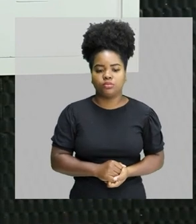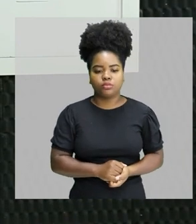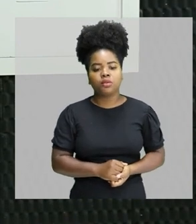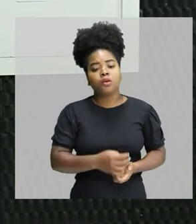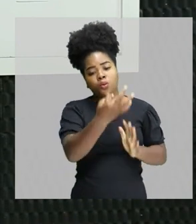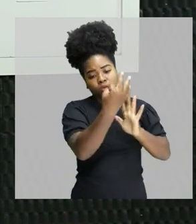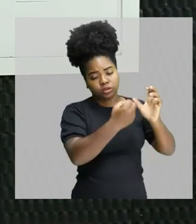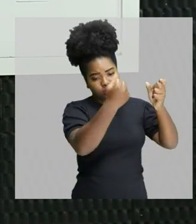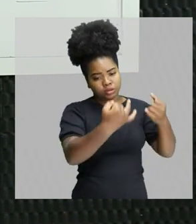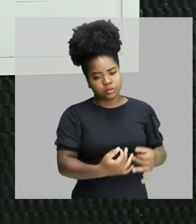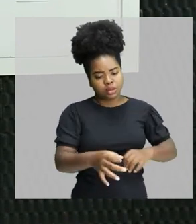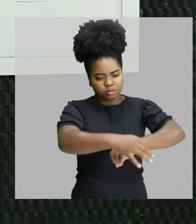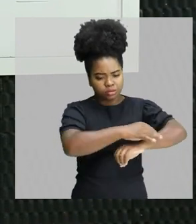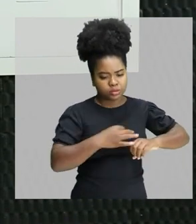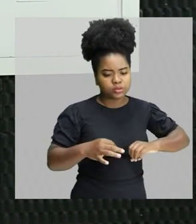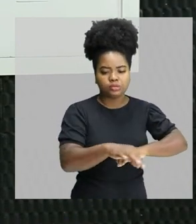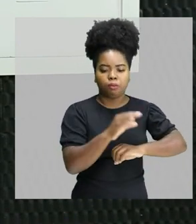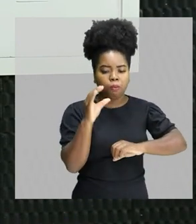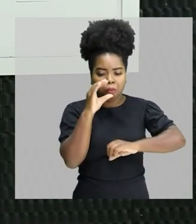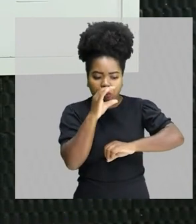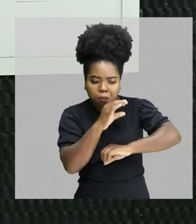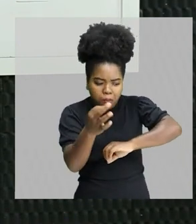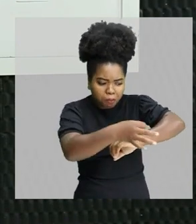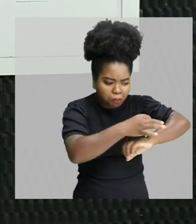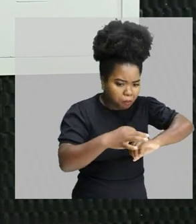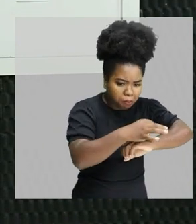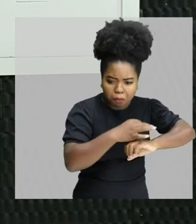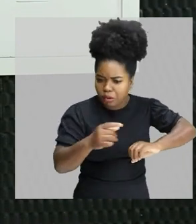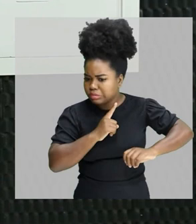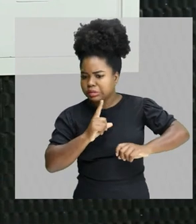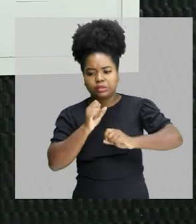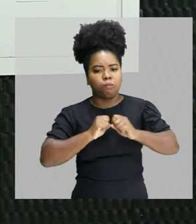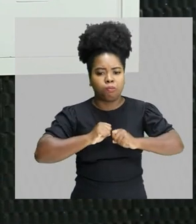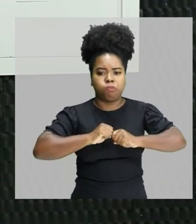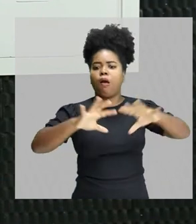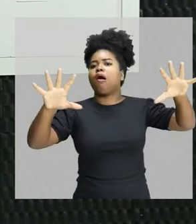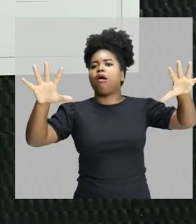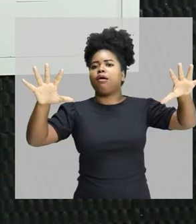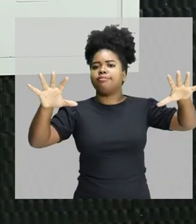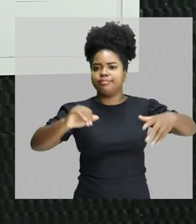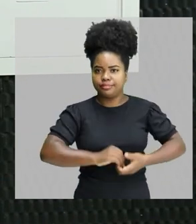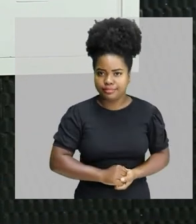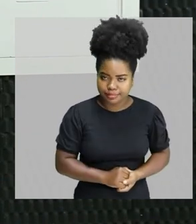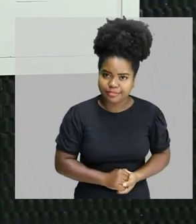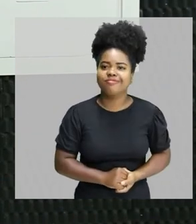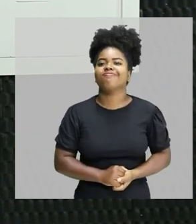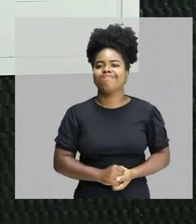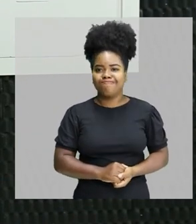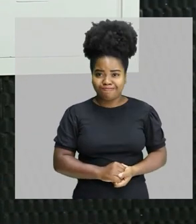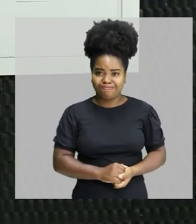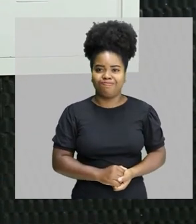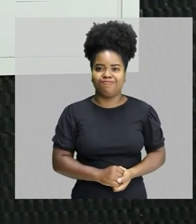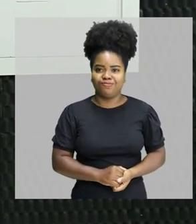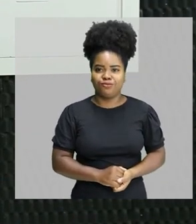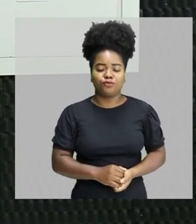as moléculas se aquecem com a passagem da descarga elétrica acabam tendo um processo de expansão que se dá de uma forma muito